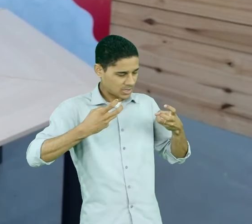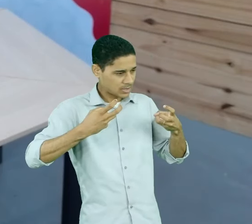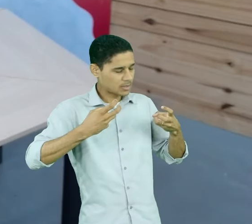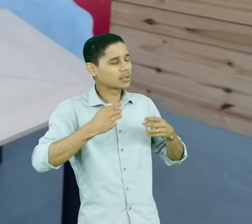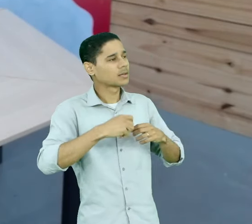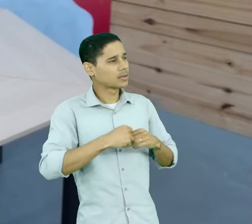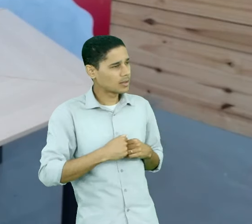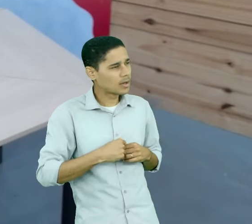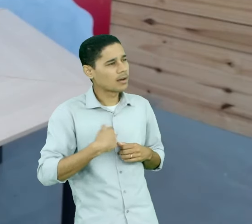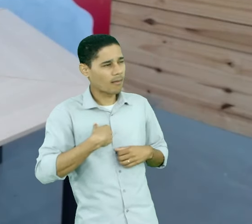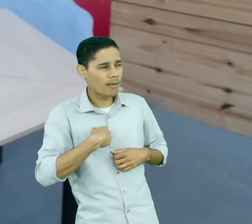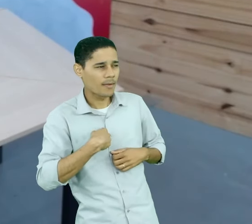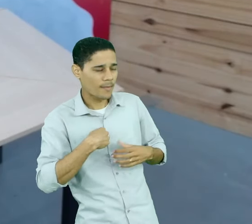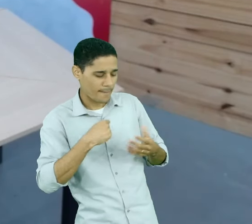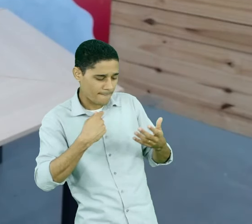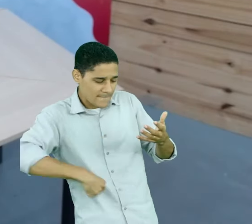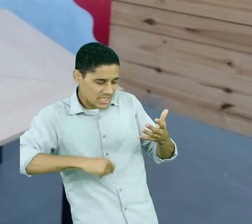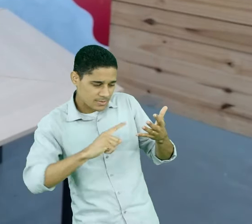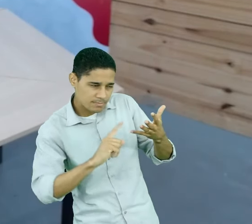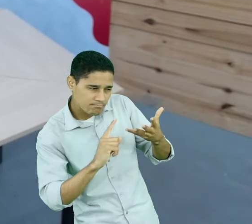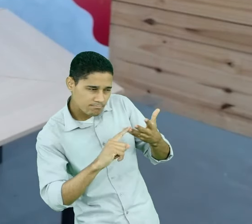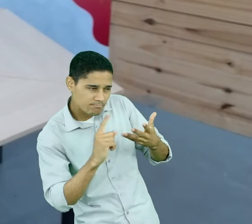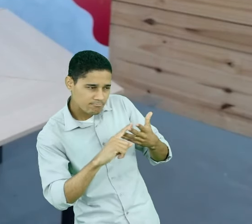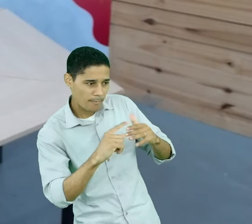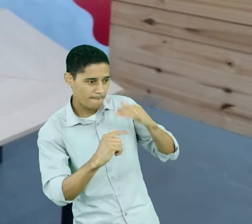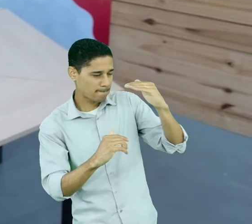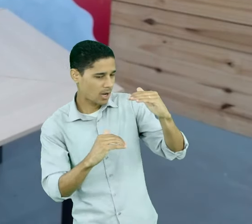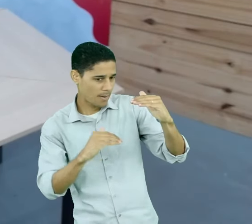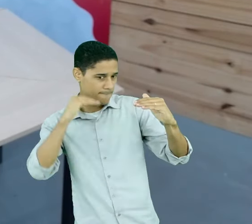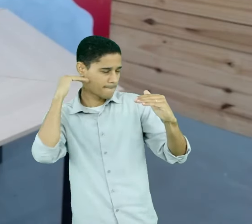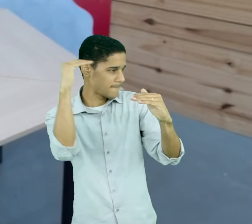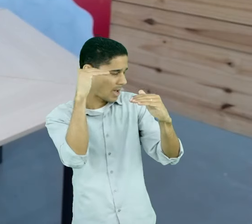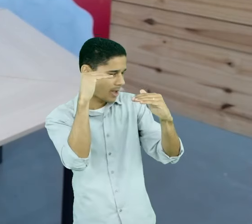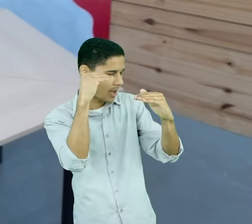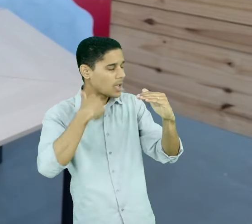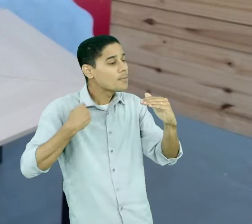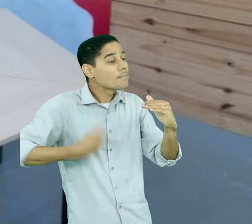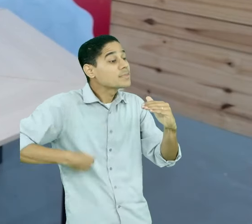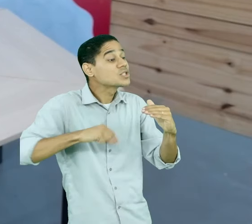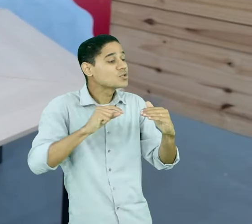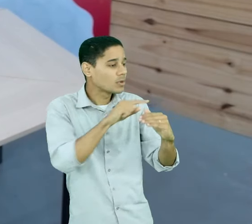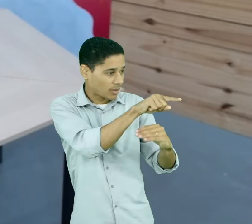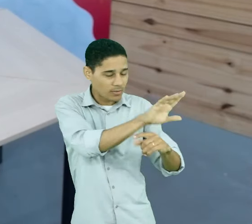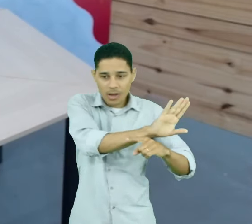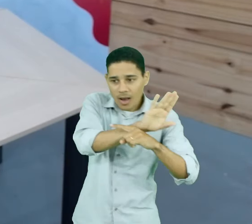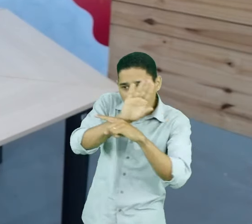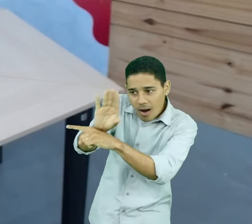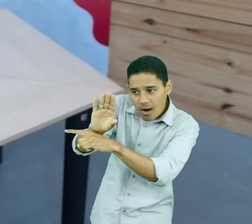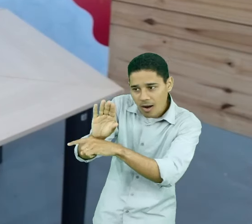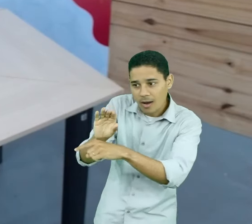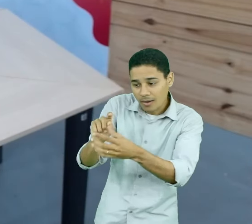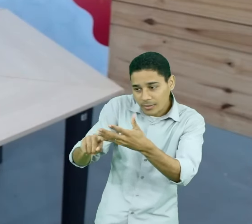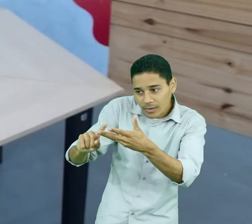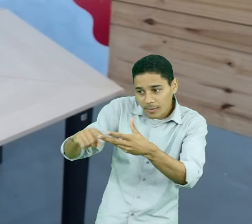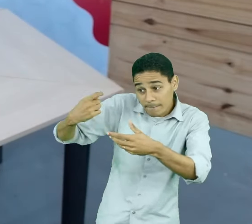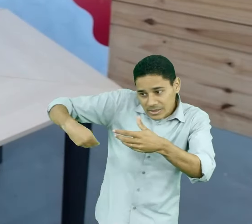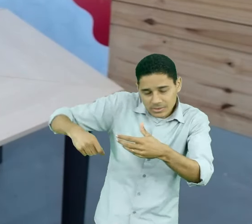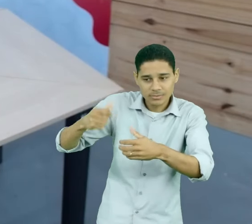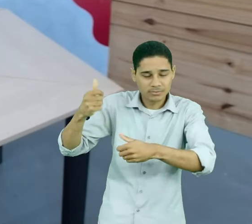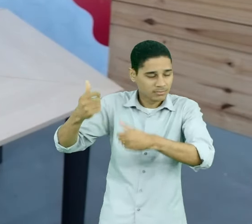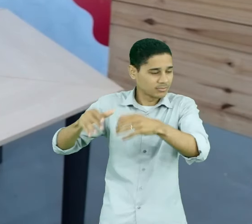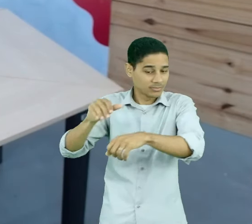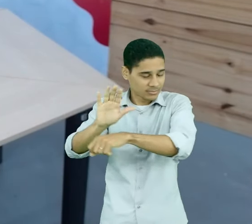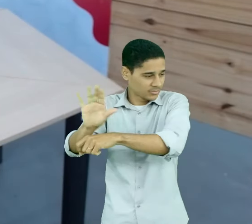competências necessárias para ocupar uma determinada posição. Dê feedback. Feedback é